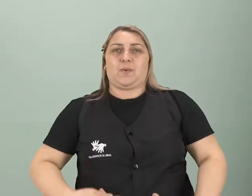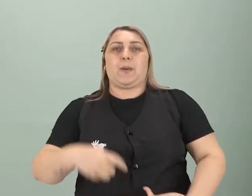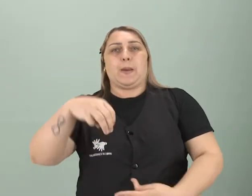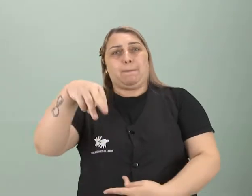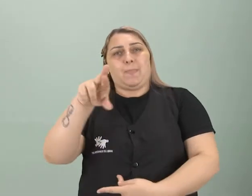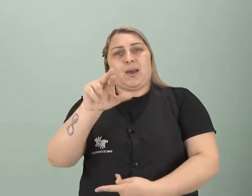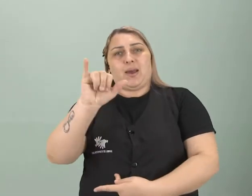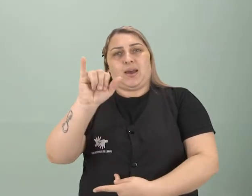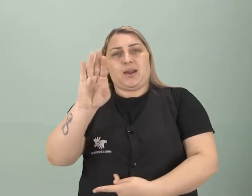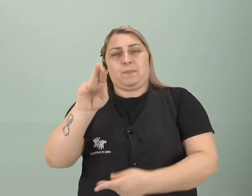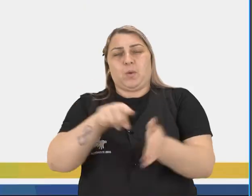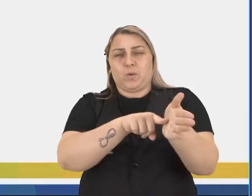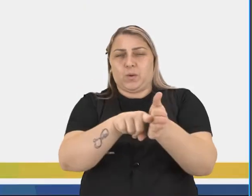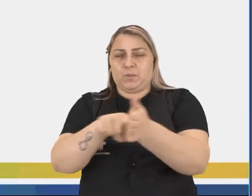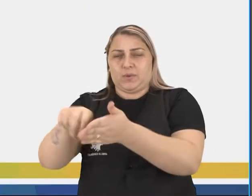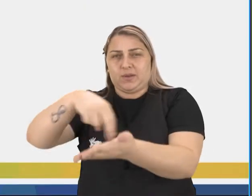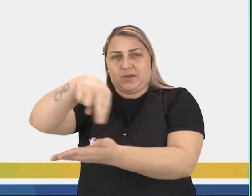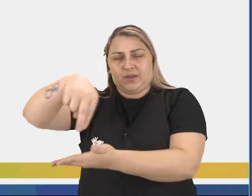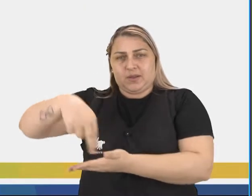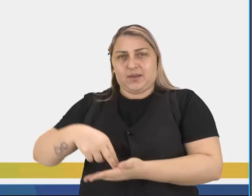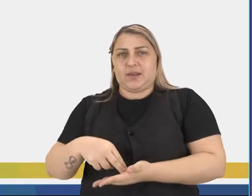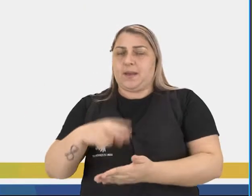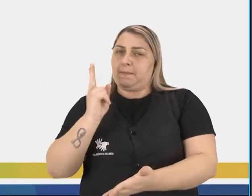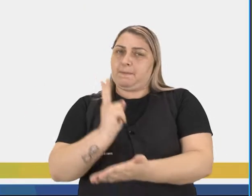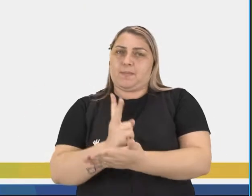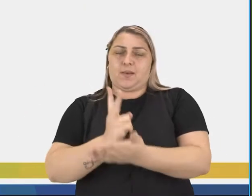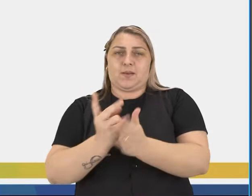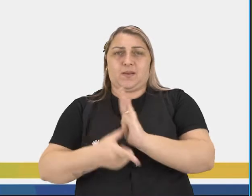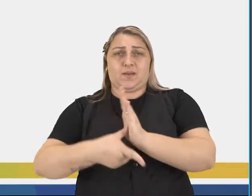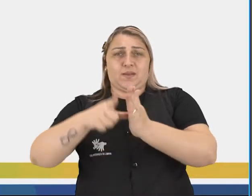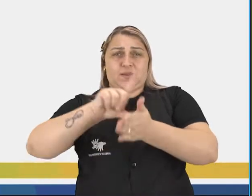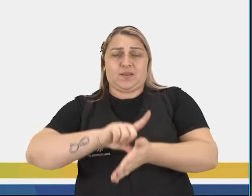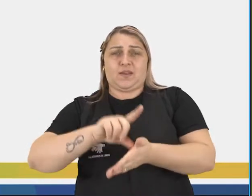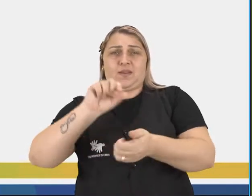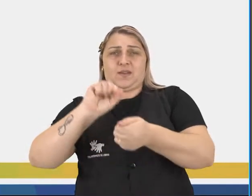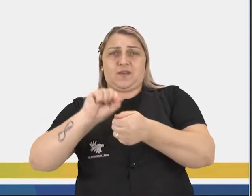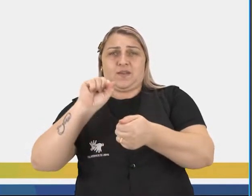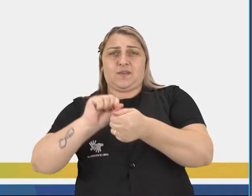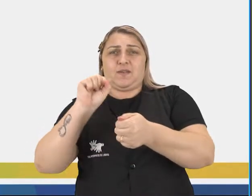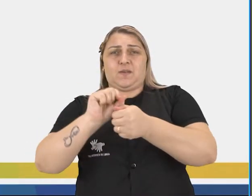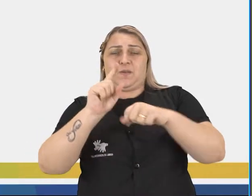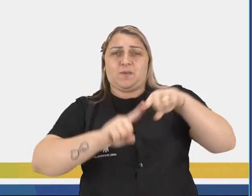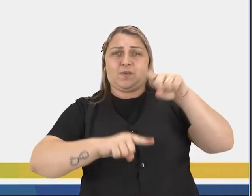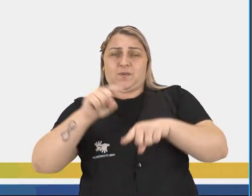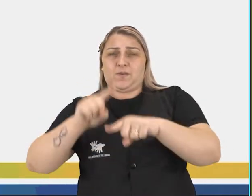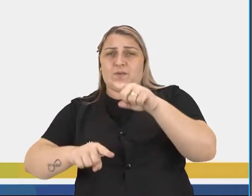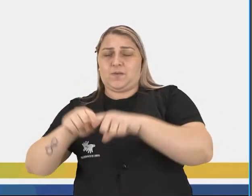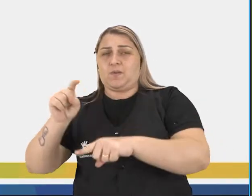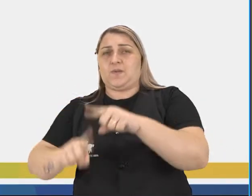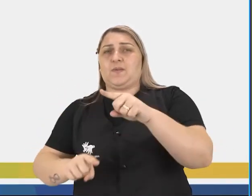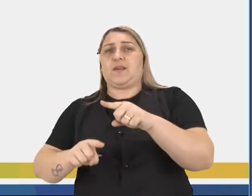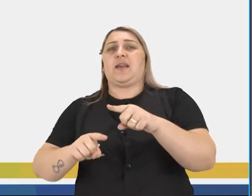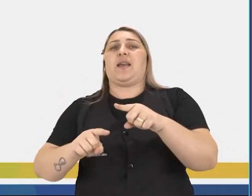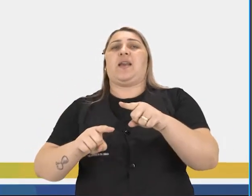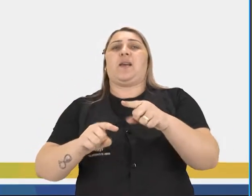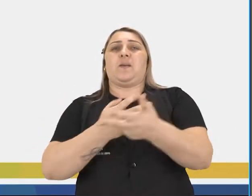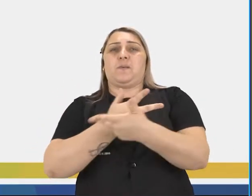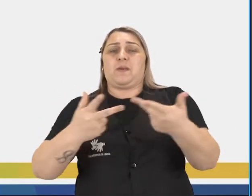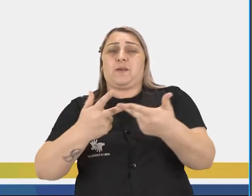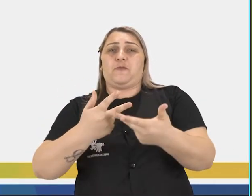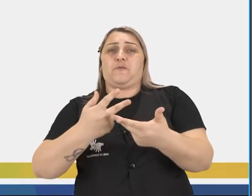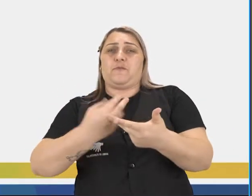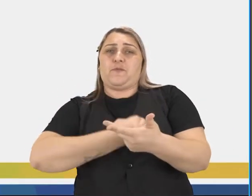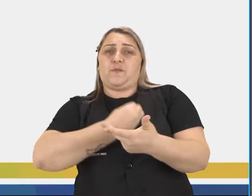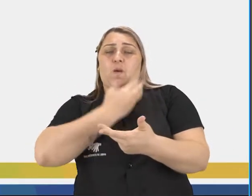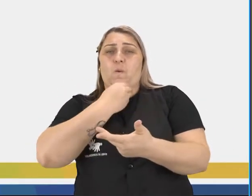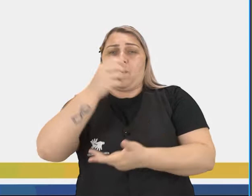Maribel, que é uma grande pesquisadora da dança, mesmo antes de produzir utensílios, instrumentos e armas para sobreviver,